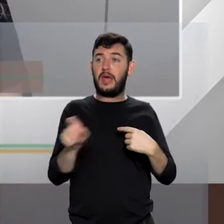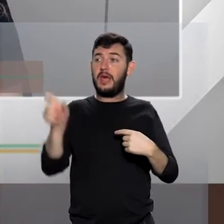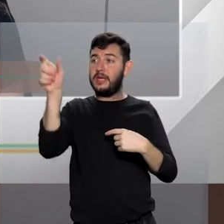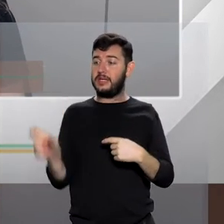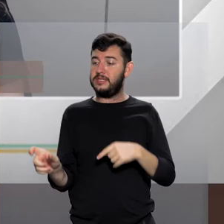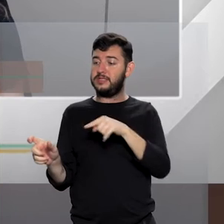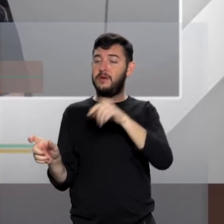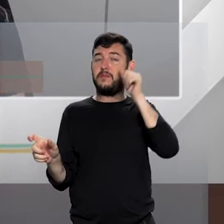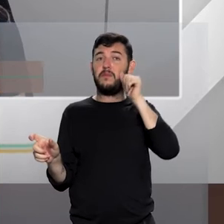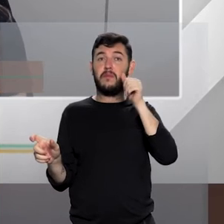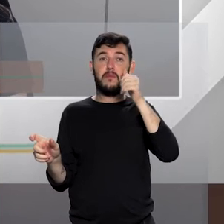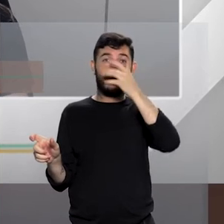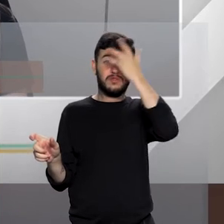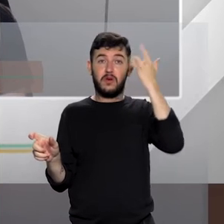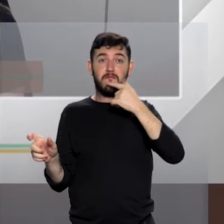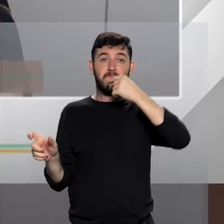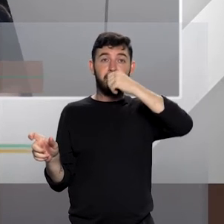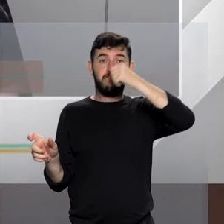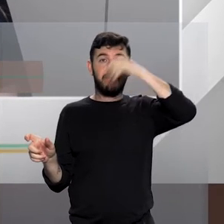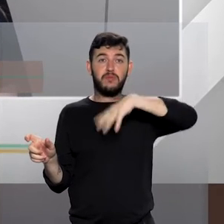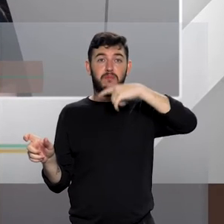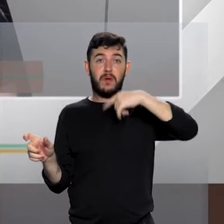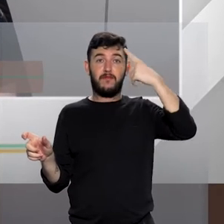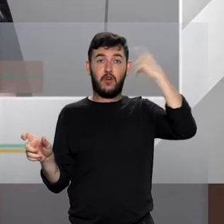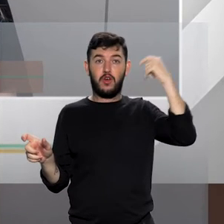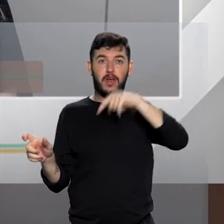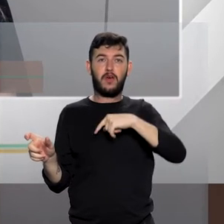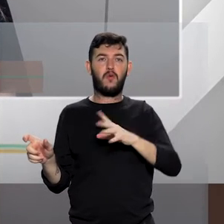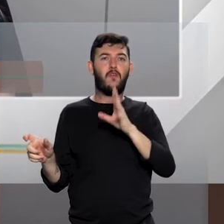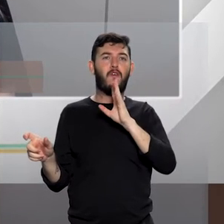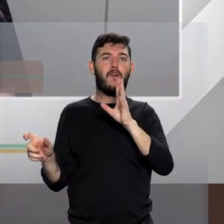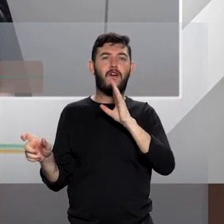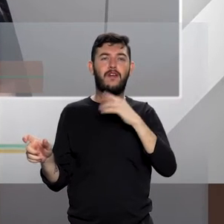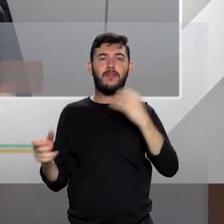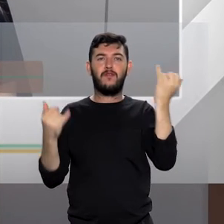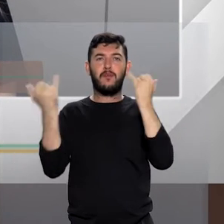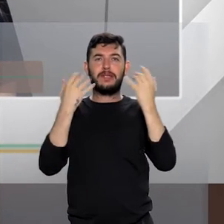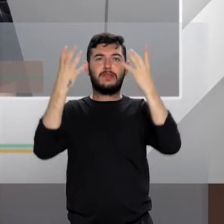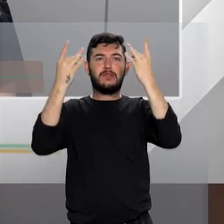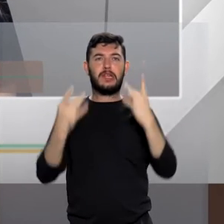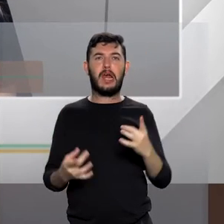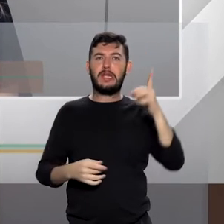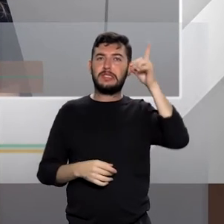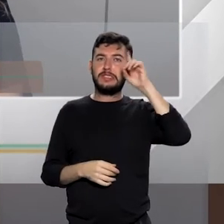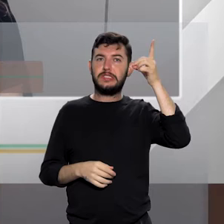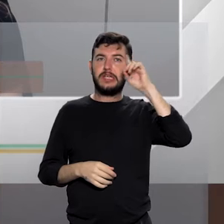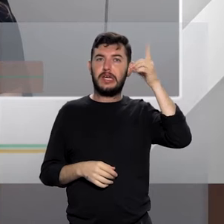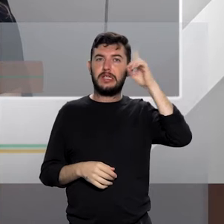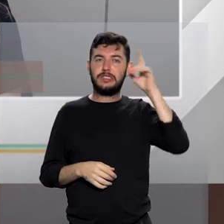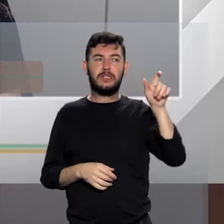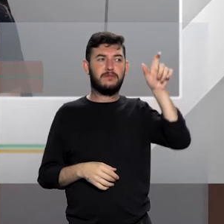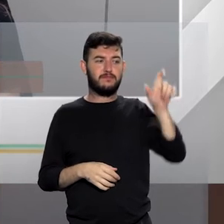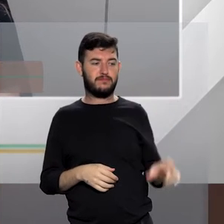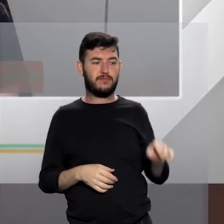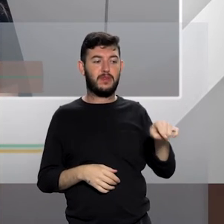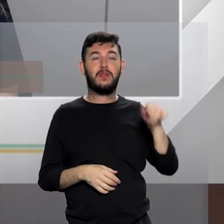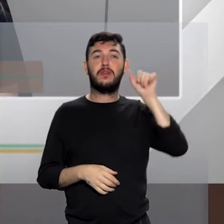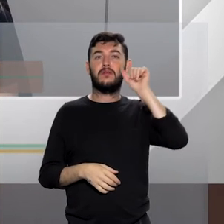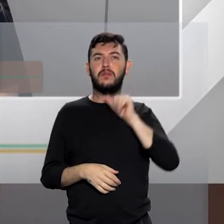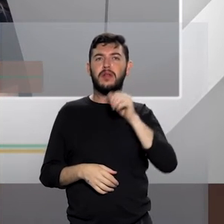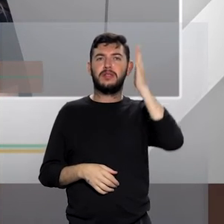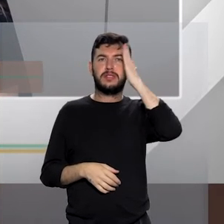com o dia a dia, conhecer o dia a dia dessa mulher, o trânsito dela, onde ela vai, os horários que ela